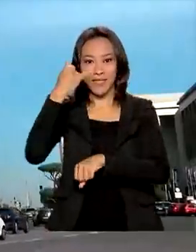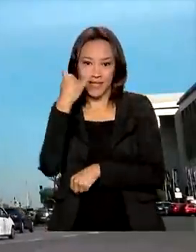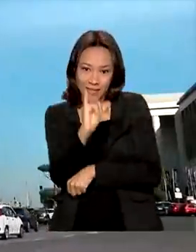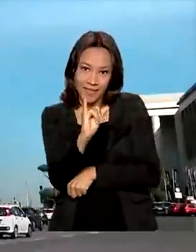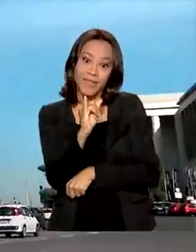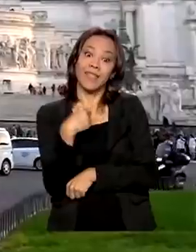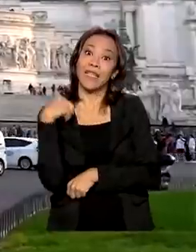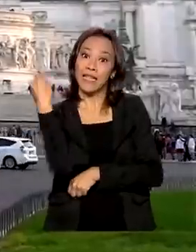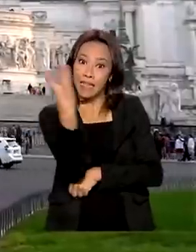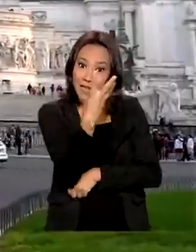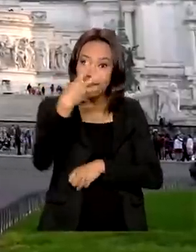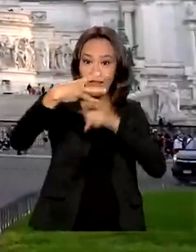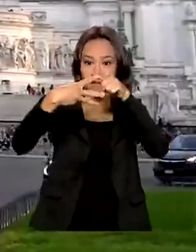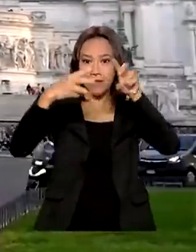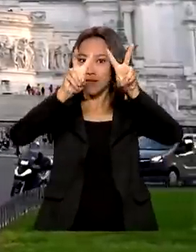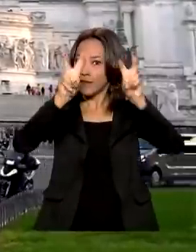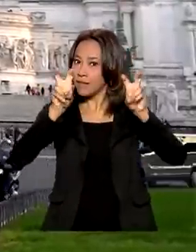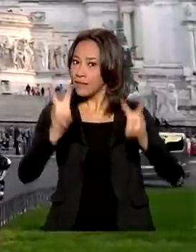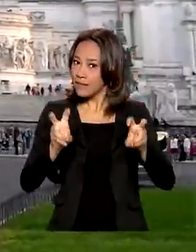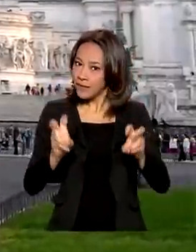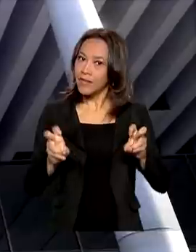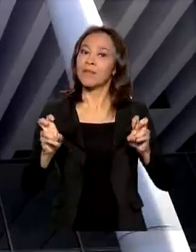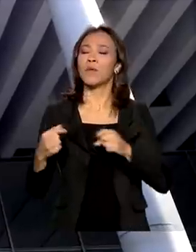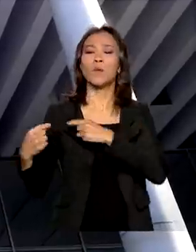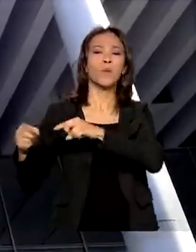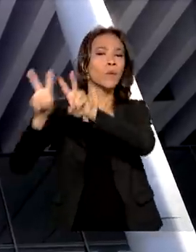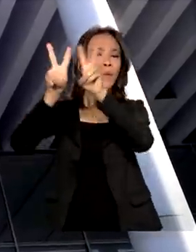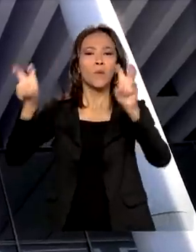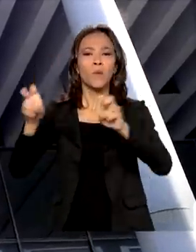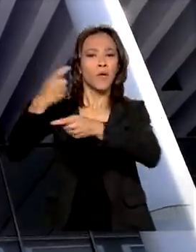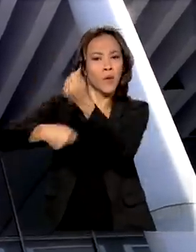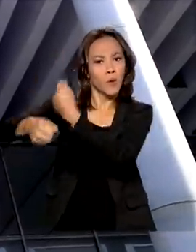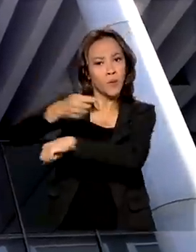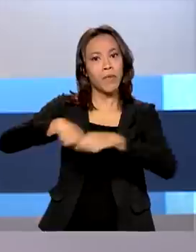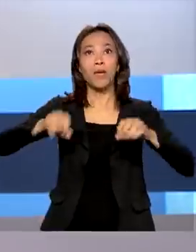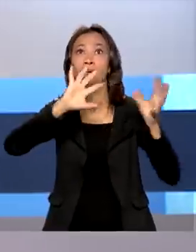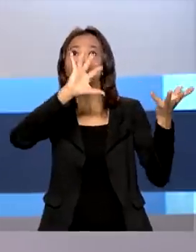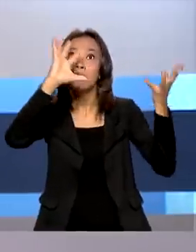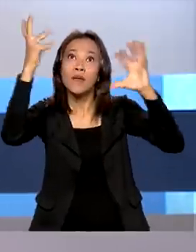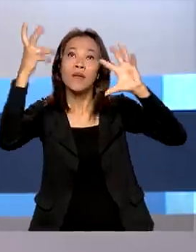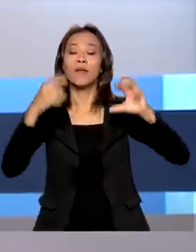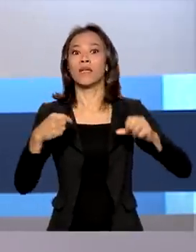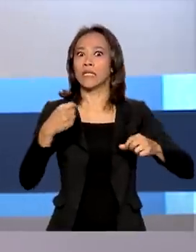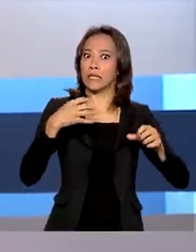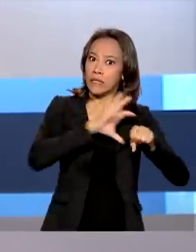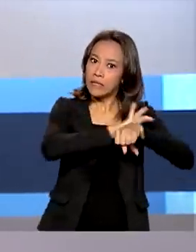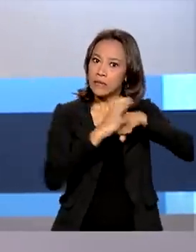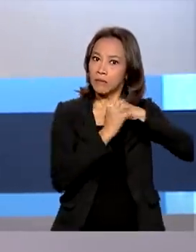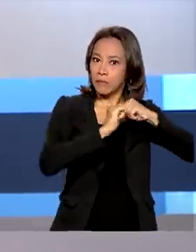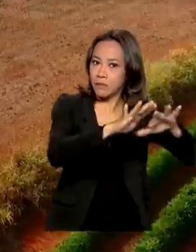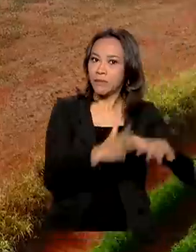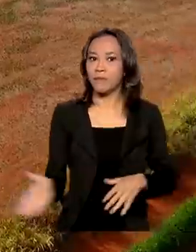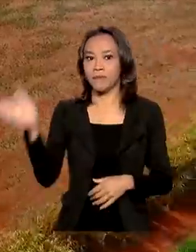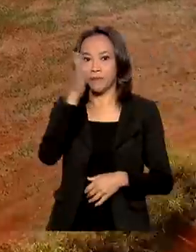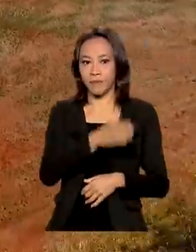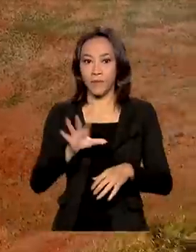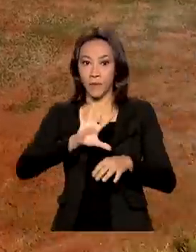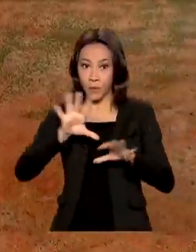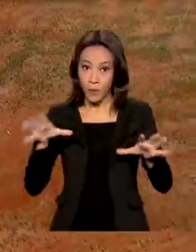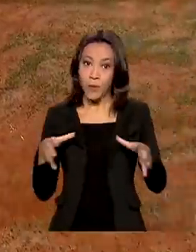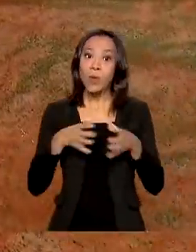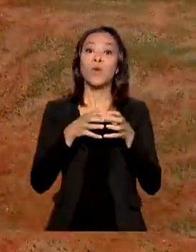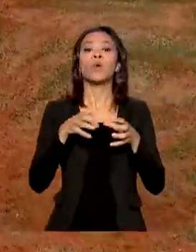assuntos estão na agenda dos líderes mundiais. Economia, clima e pandemia. COP26. Setor